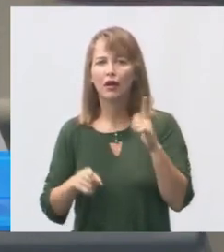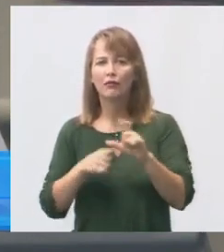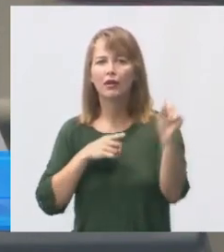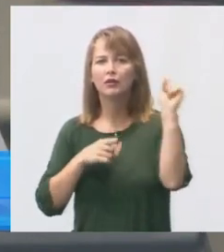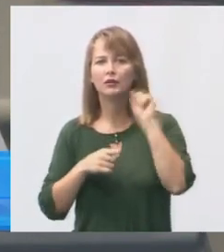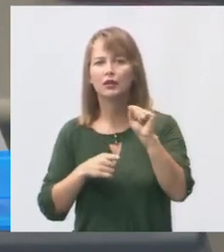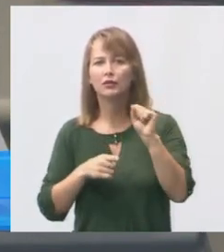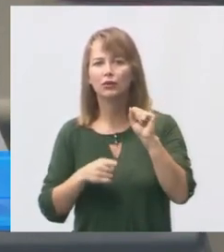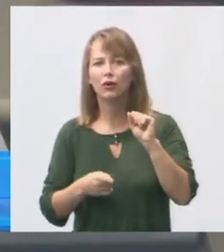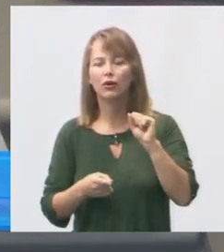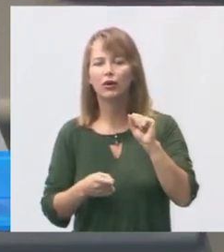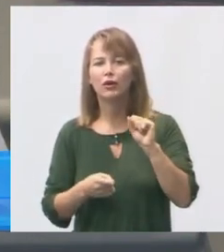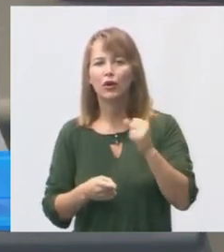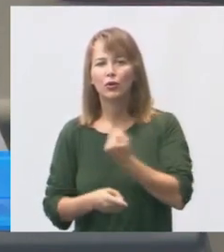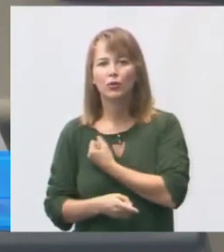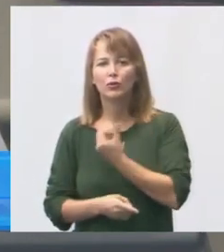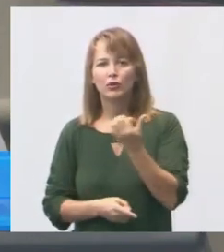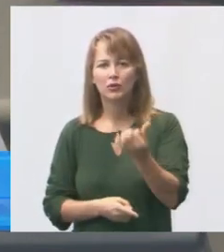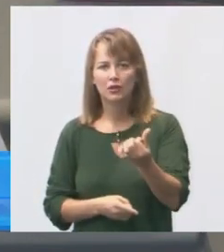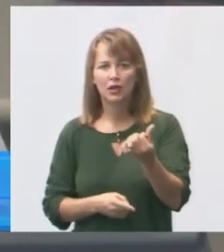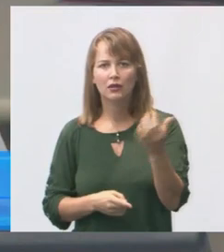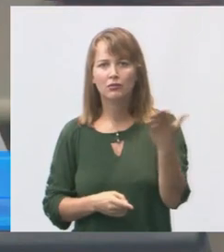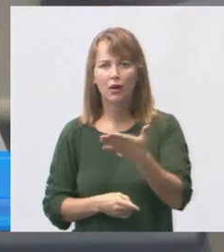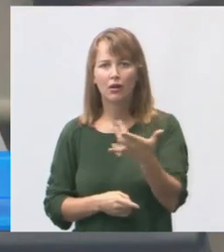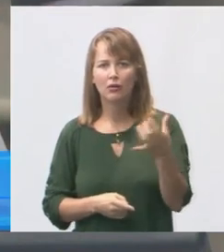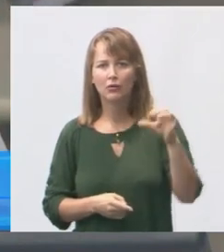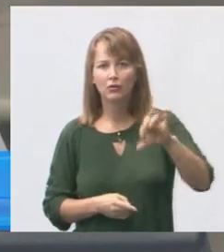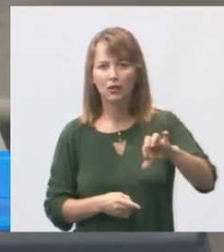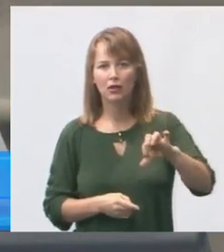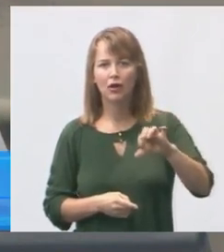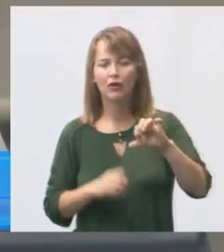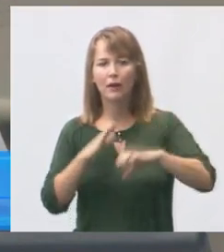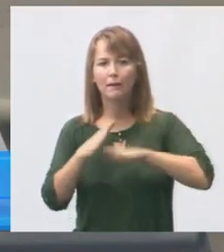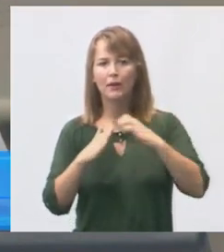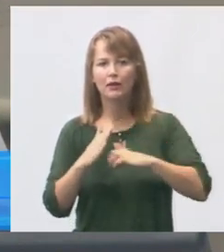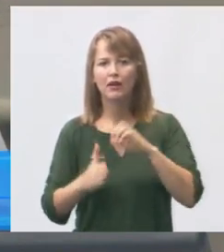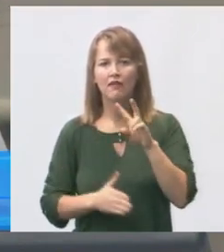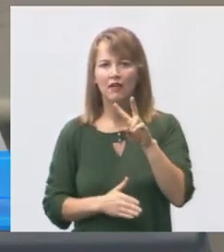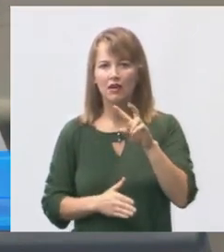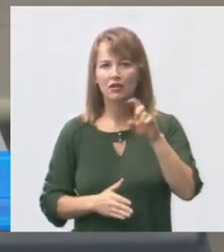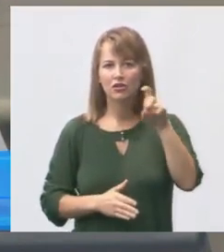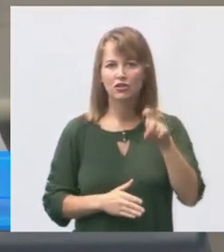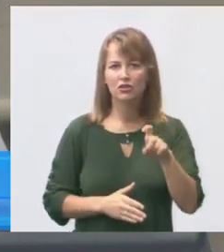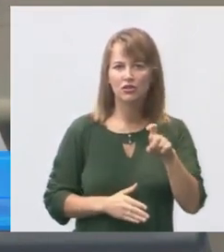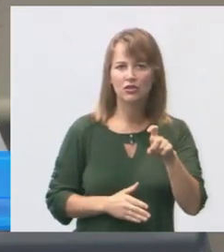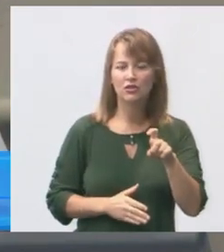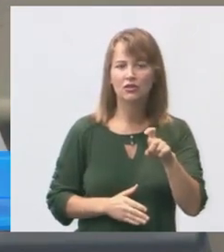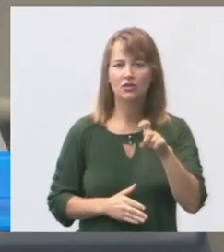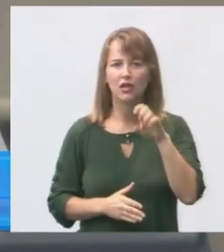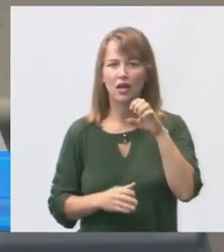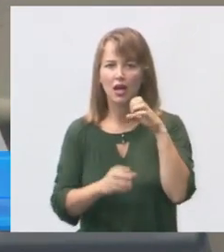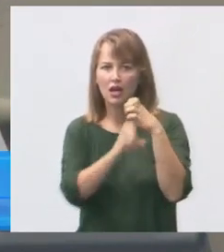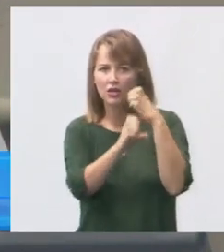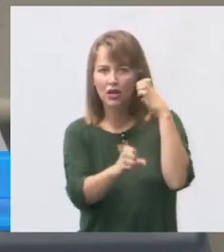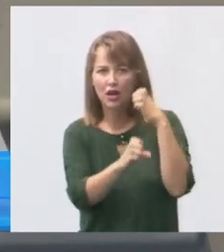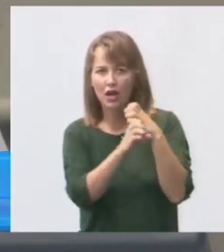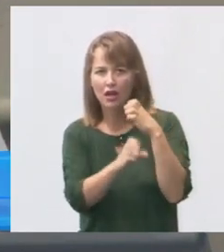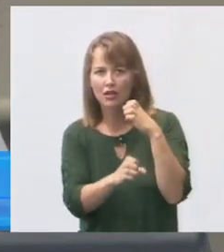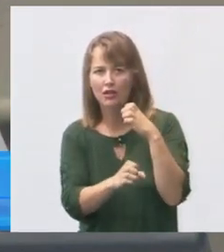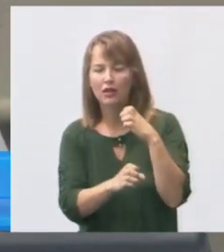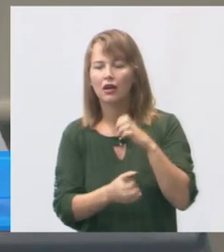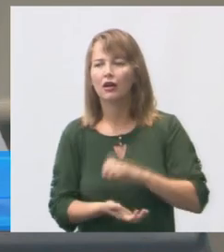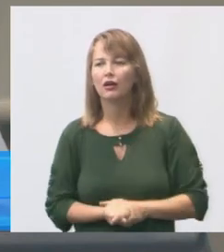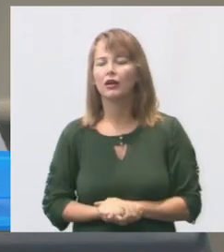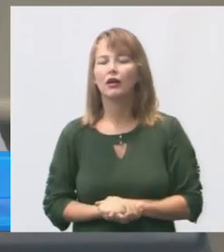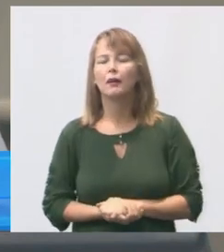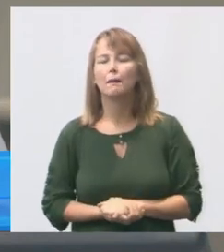tomada de preços, número 6, 2019, que foi a empresa VX Engenharia Eireli. O valor da obra que vai